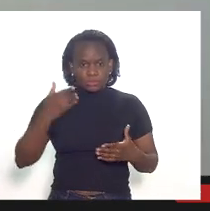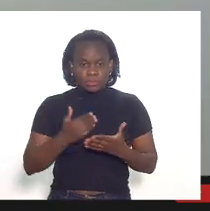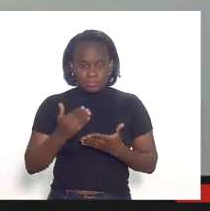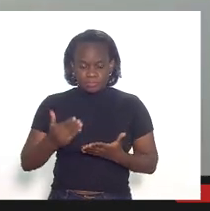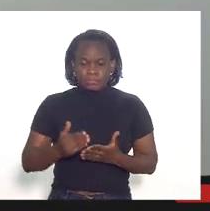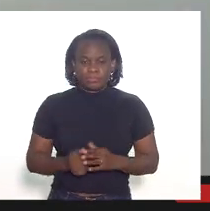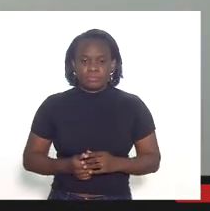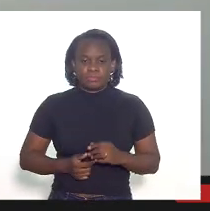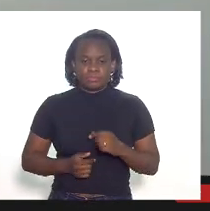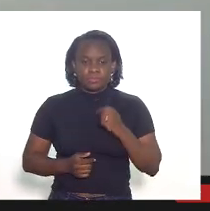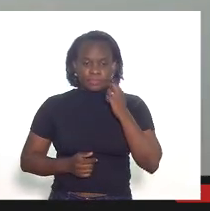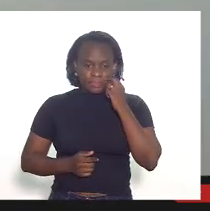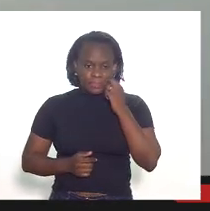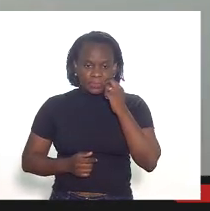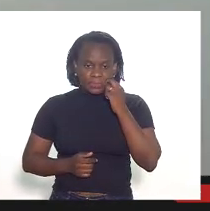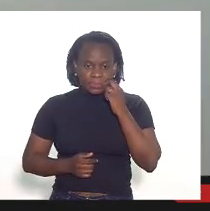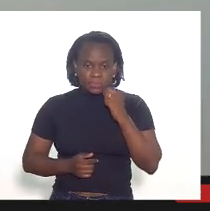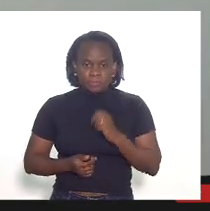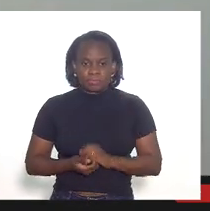frente